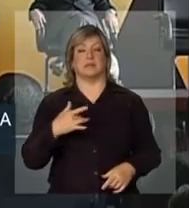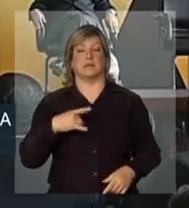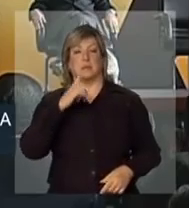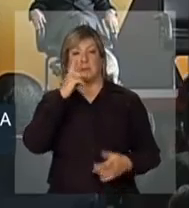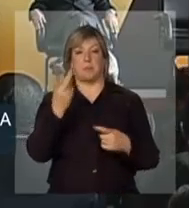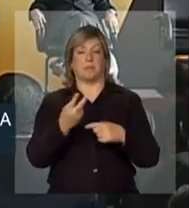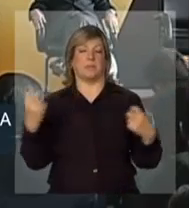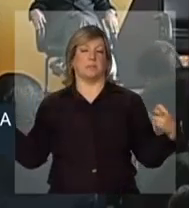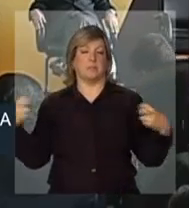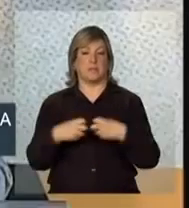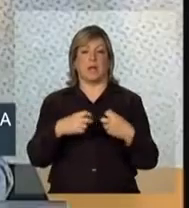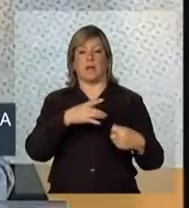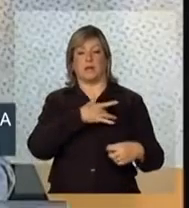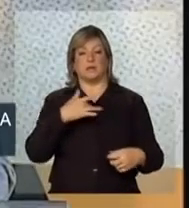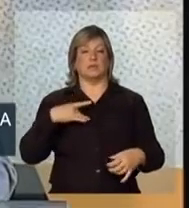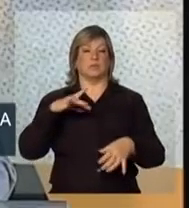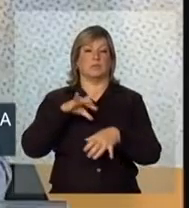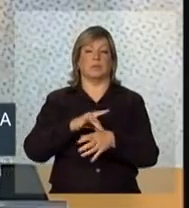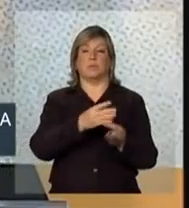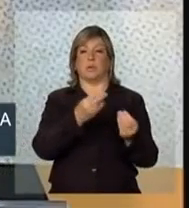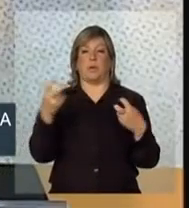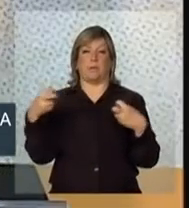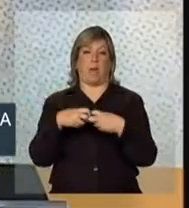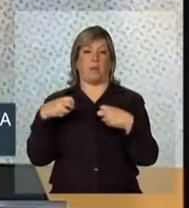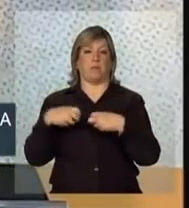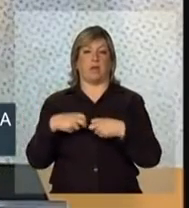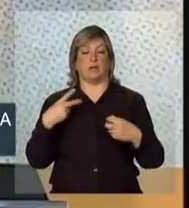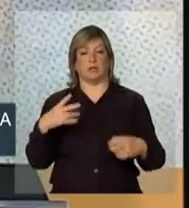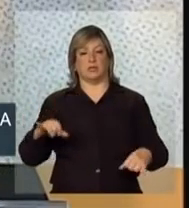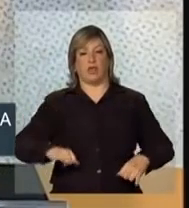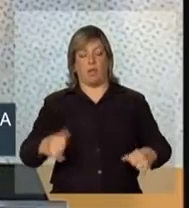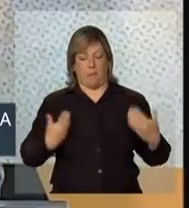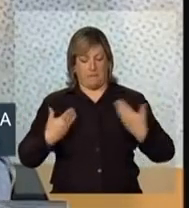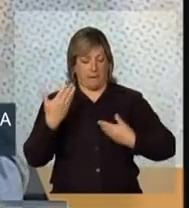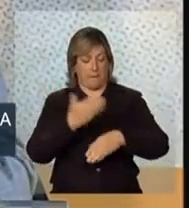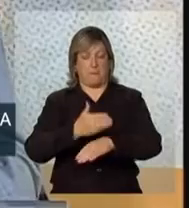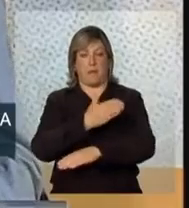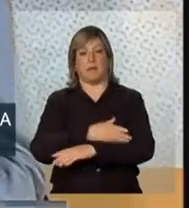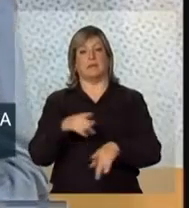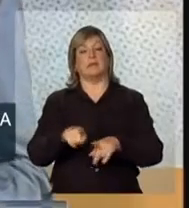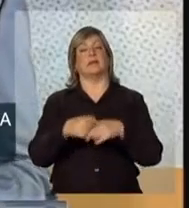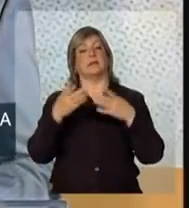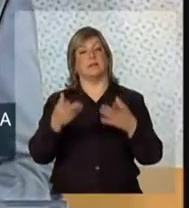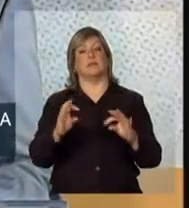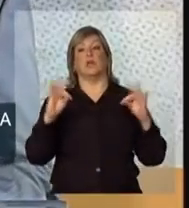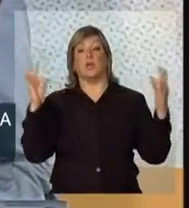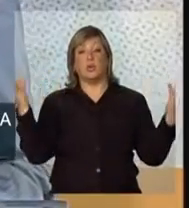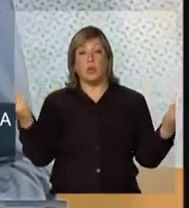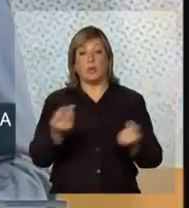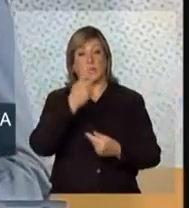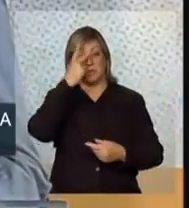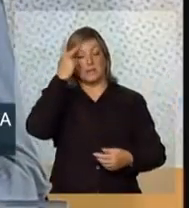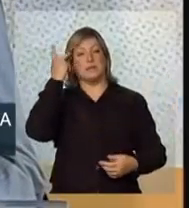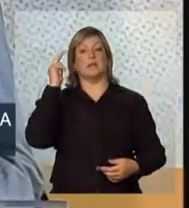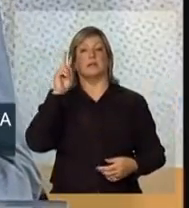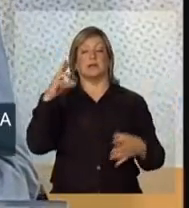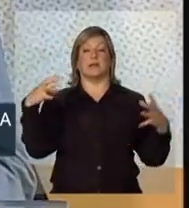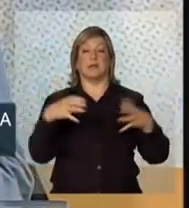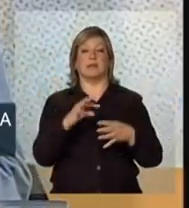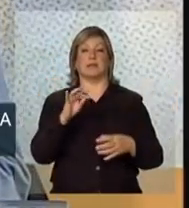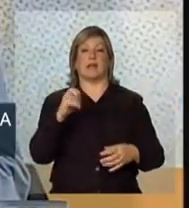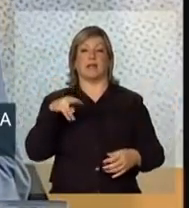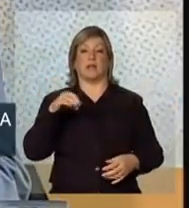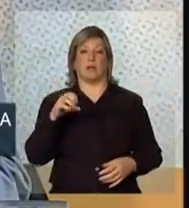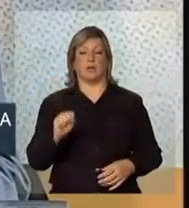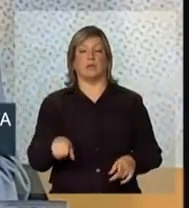são os acidentes de trânsito. Senhor Agnaldo Ribeiro, ministro do Estado das Cidades, em nome de quem também gostaria de saudar todos os técnicos e